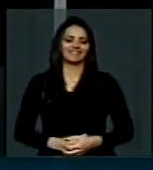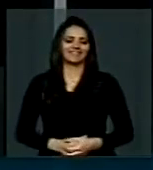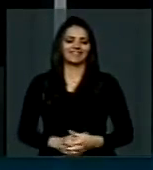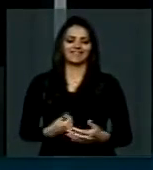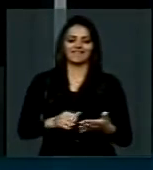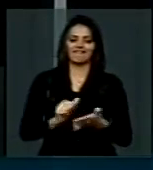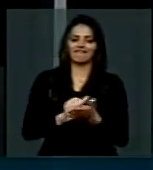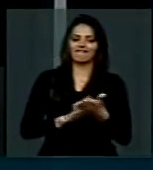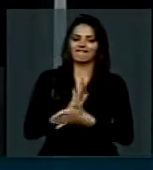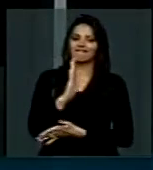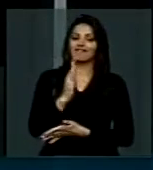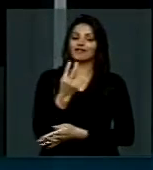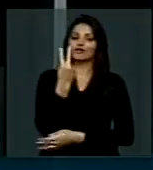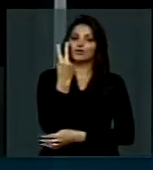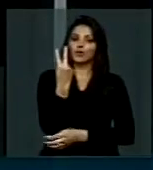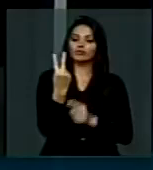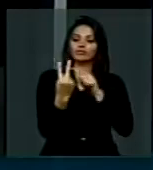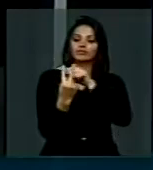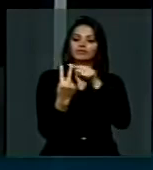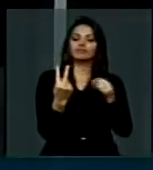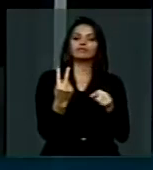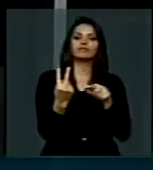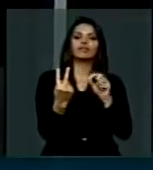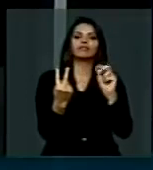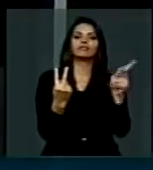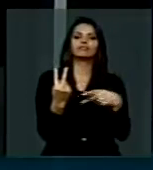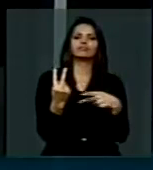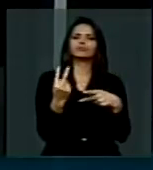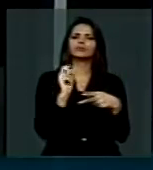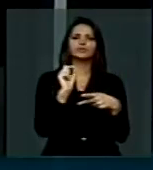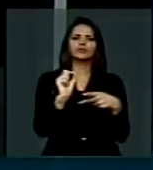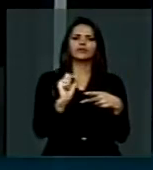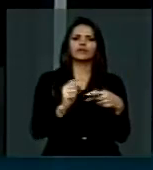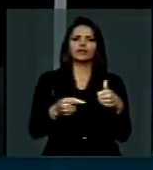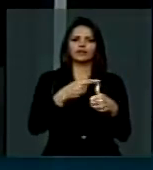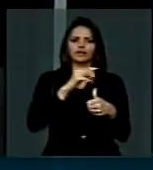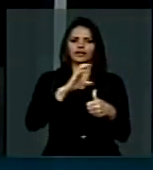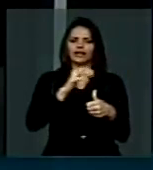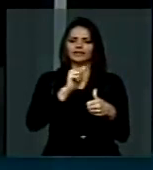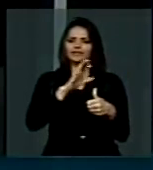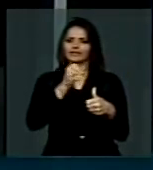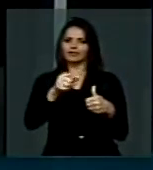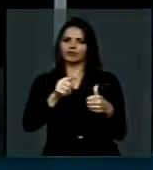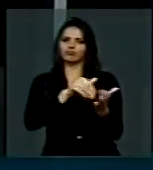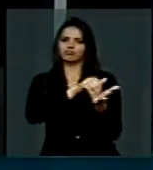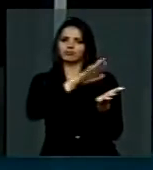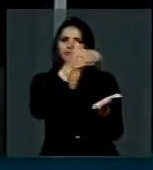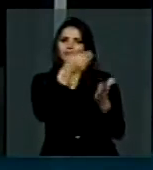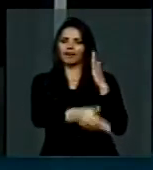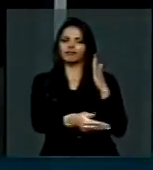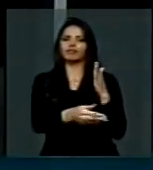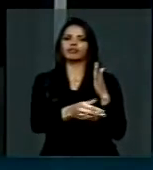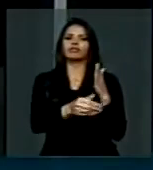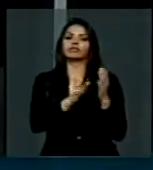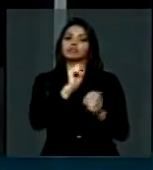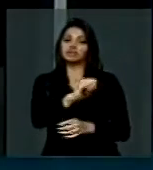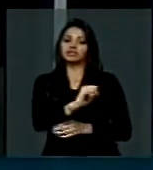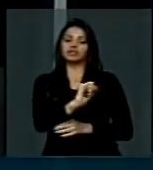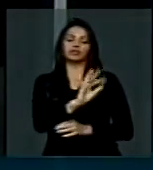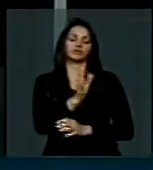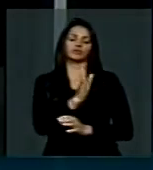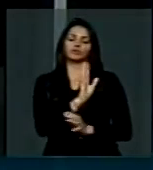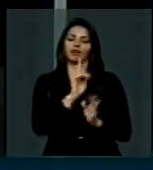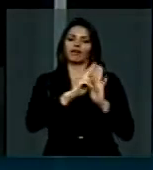para dois casos, que é para cassações de mandatos em caso de quebra de decoro parlamentar